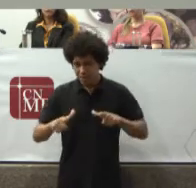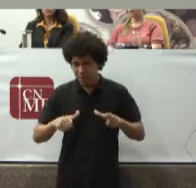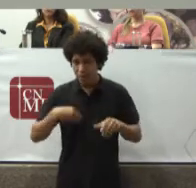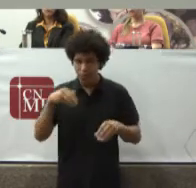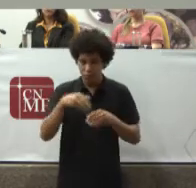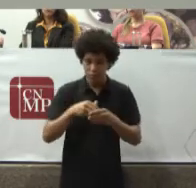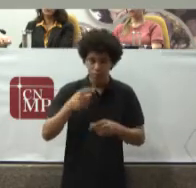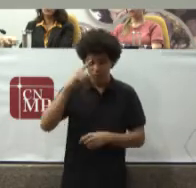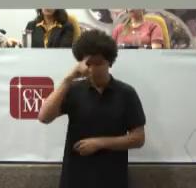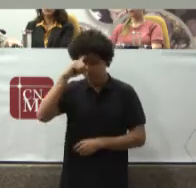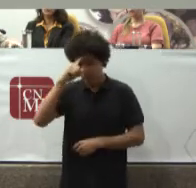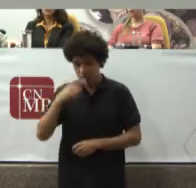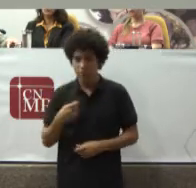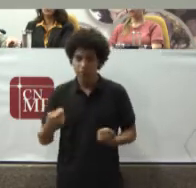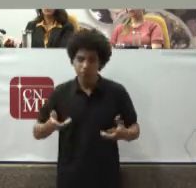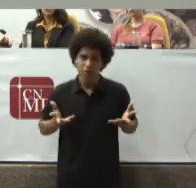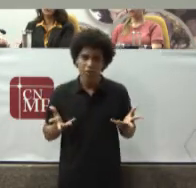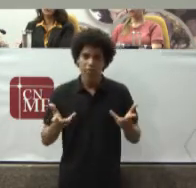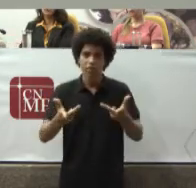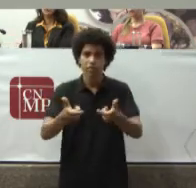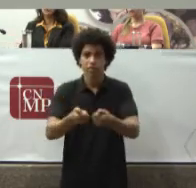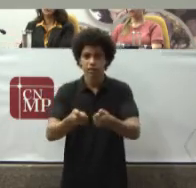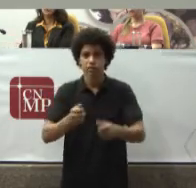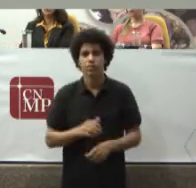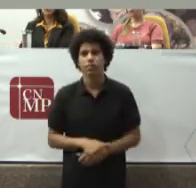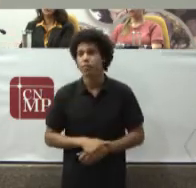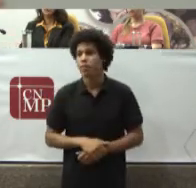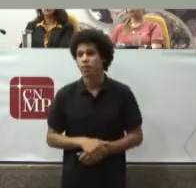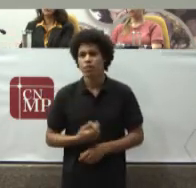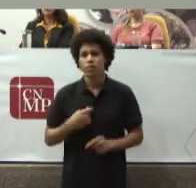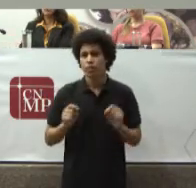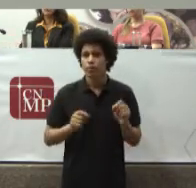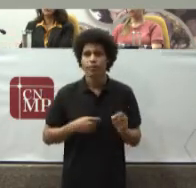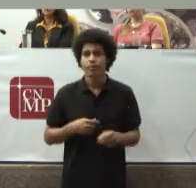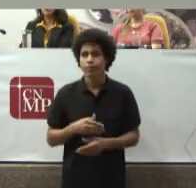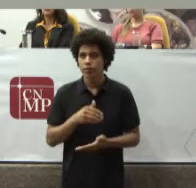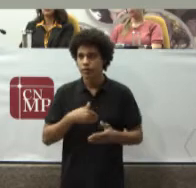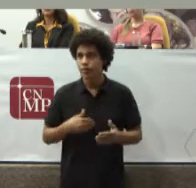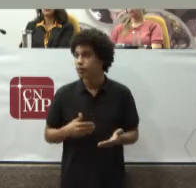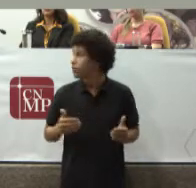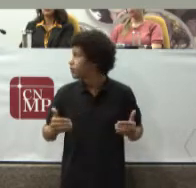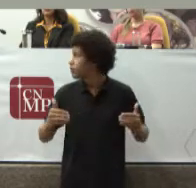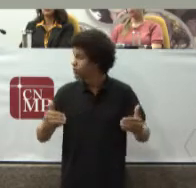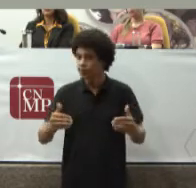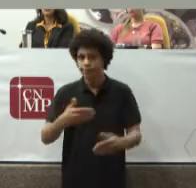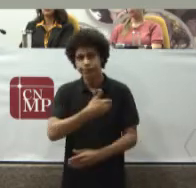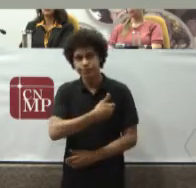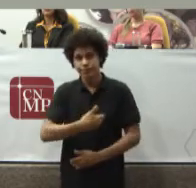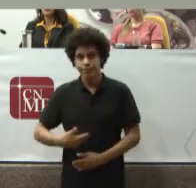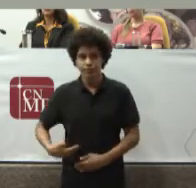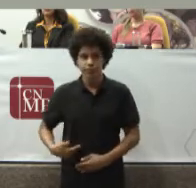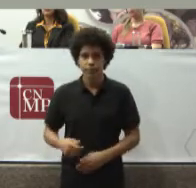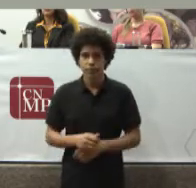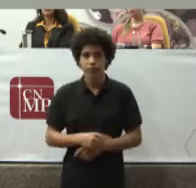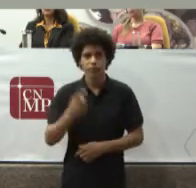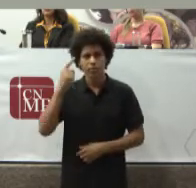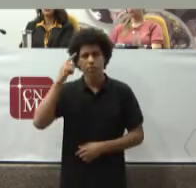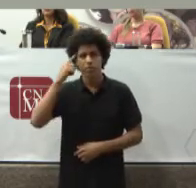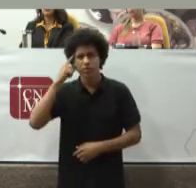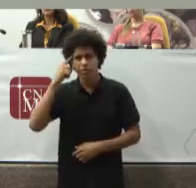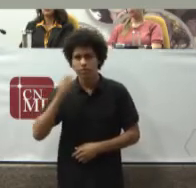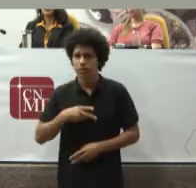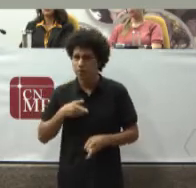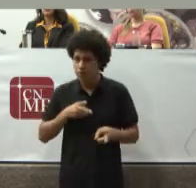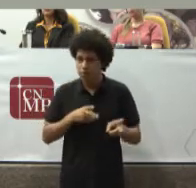intervenção Possível Para o Ministério Público Penso Que a continuarmos Com